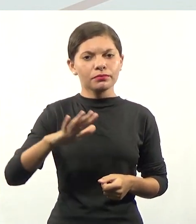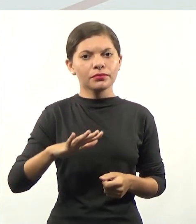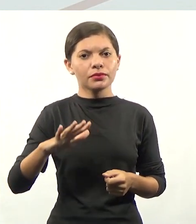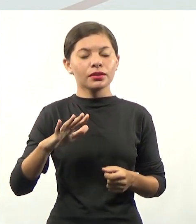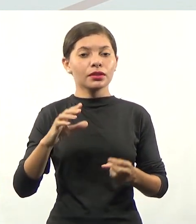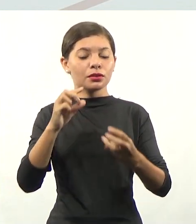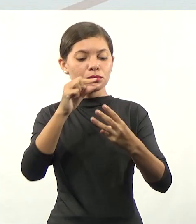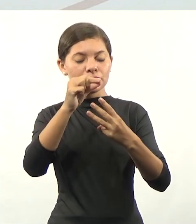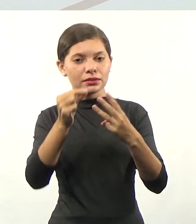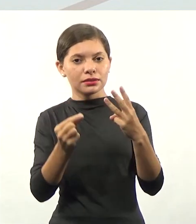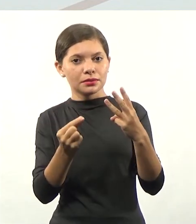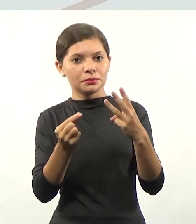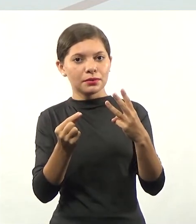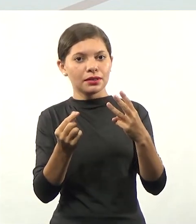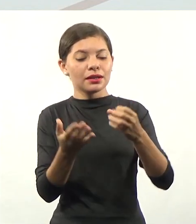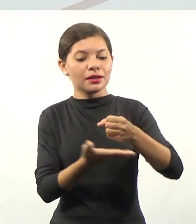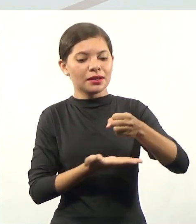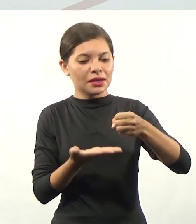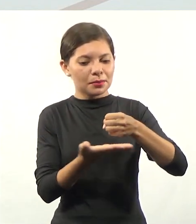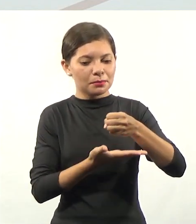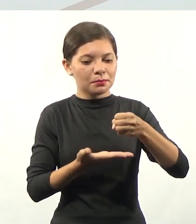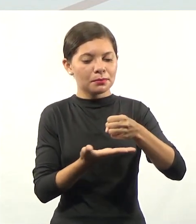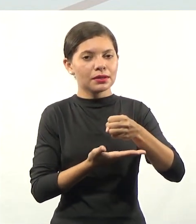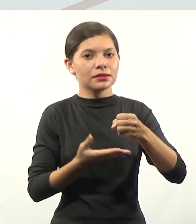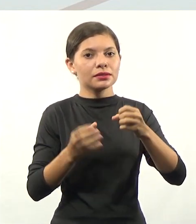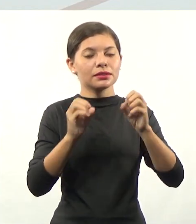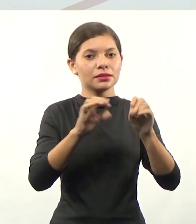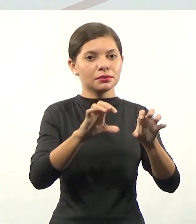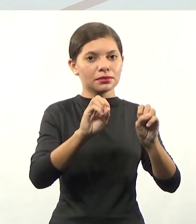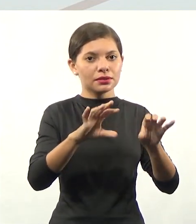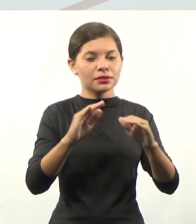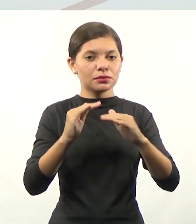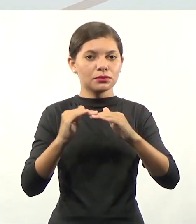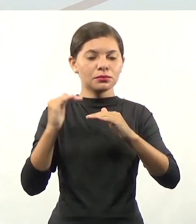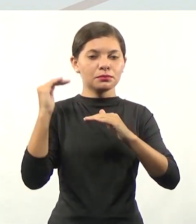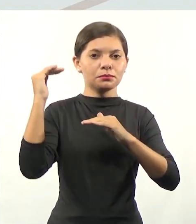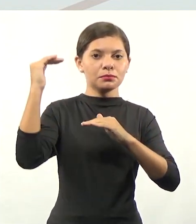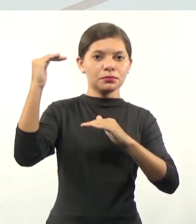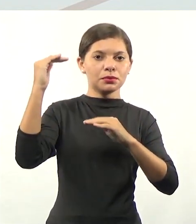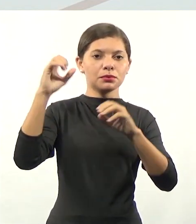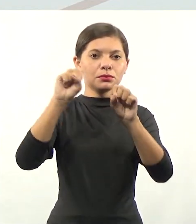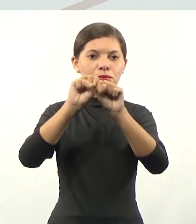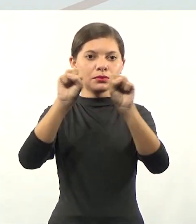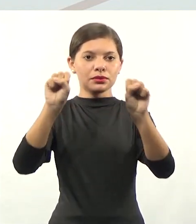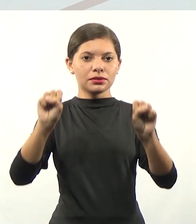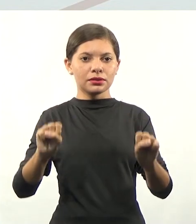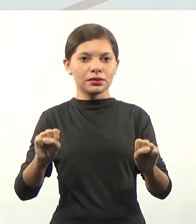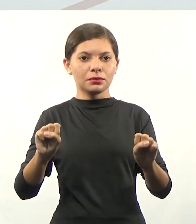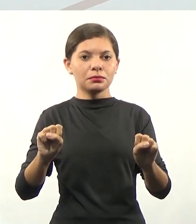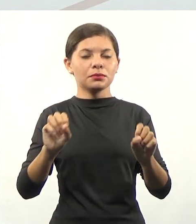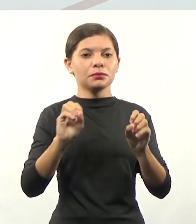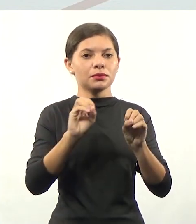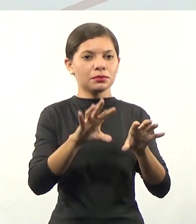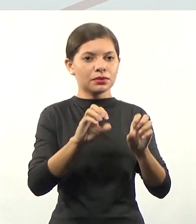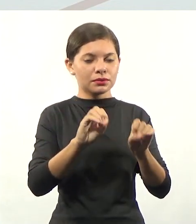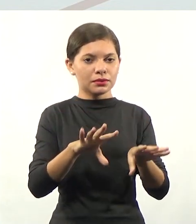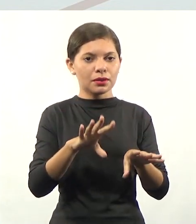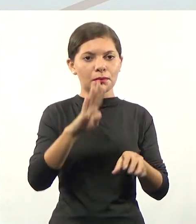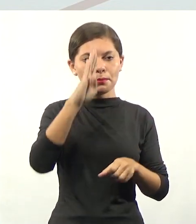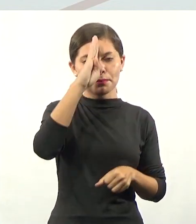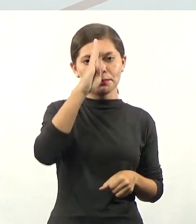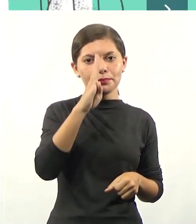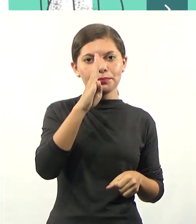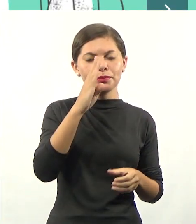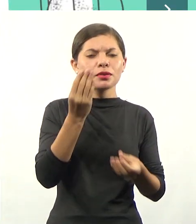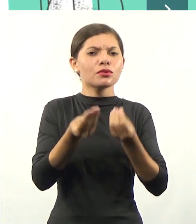ensino, pesquisa e extensão, é a base da educação superior no sistema educacional brasileiro. E como que está organizado esse